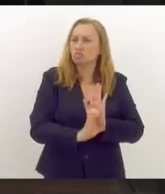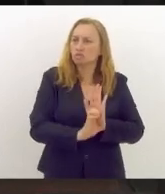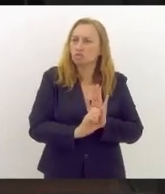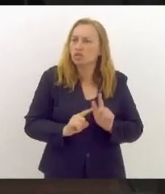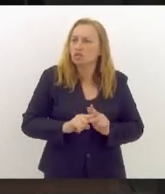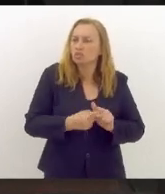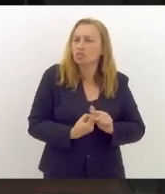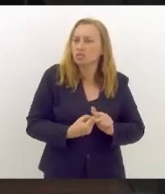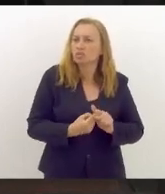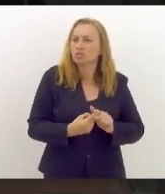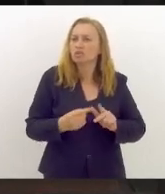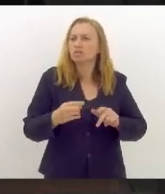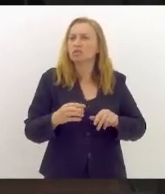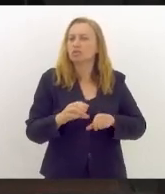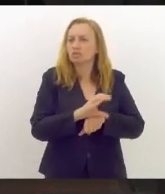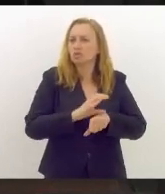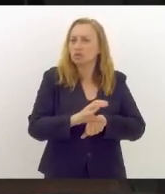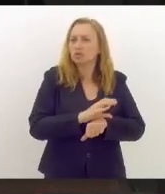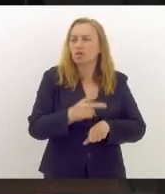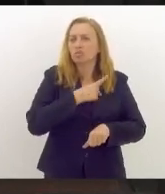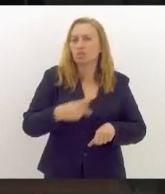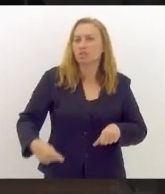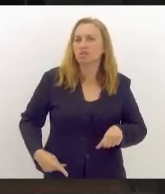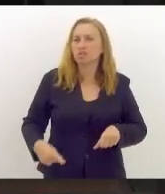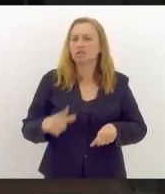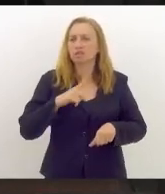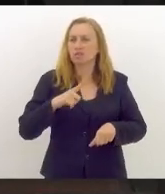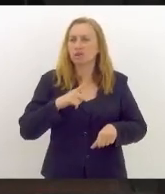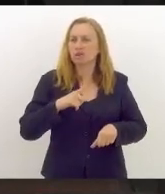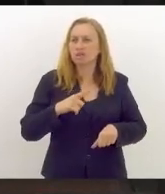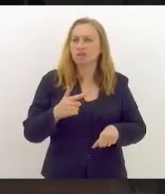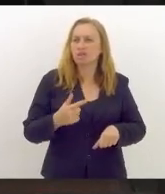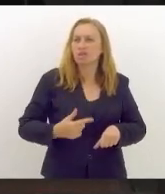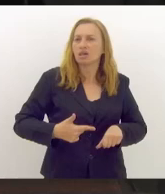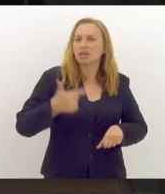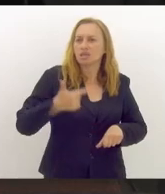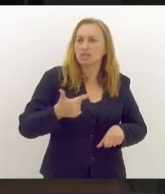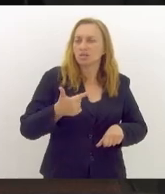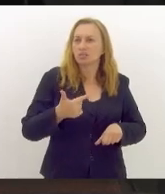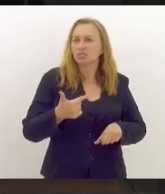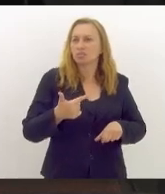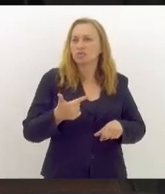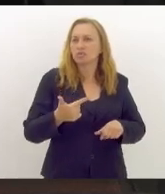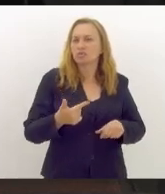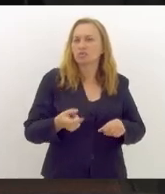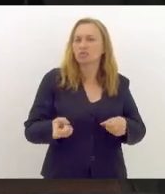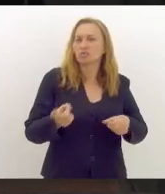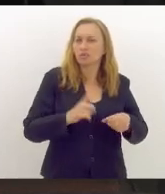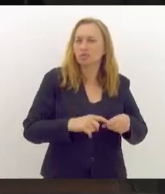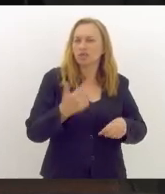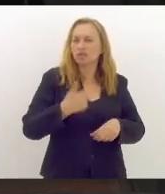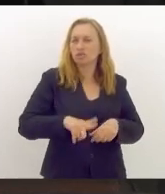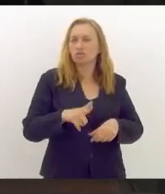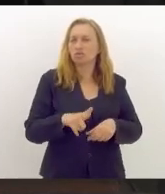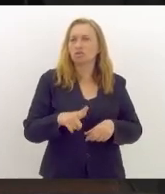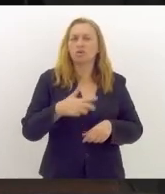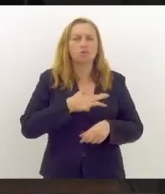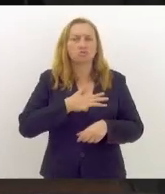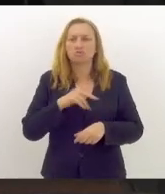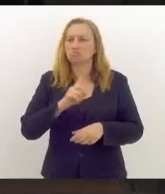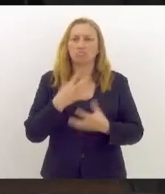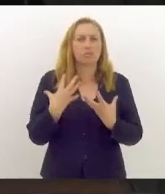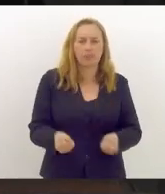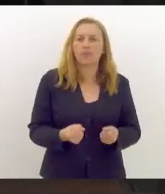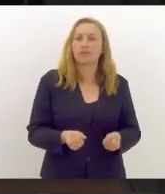alterando a Constituição para que o presidente pudesse ter uma segunda reeleição. Lula rechaçou isso de plano, jamais quis dialogar com isso.